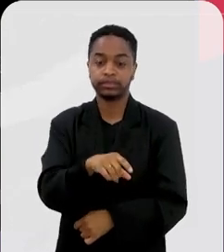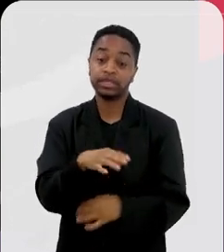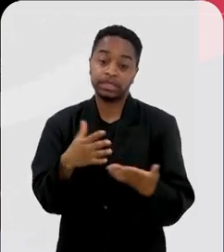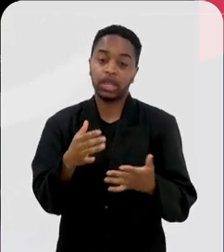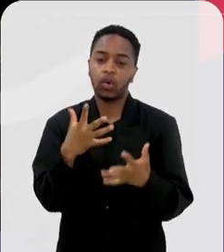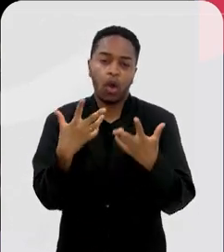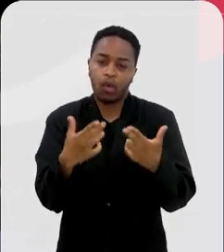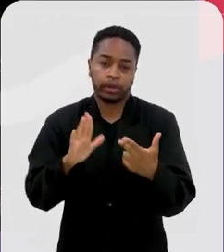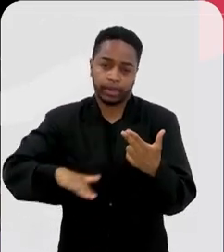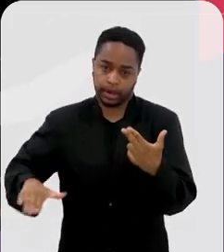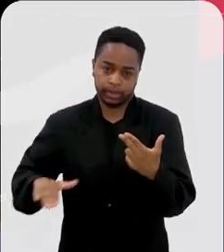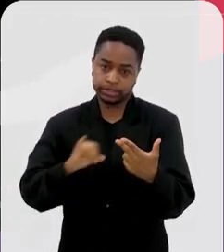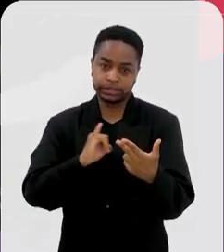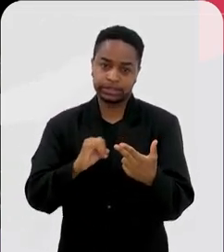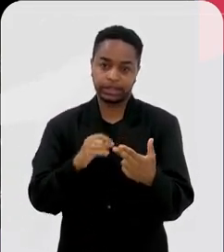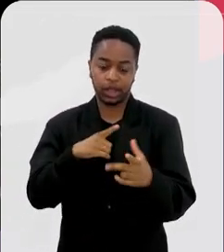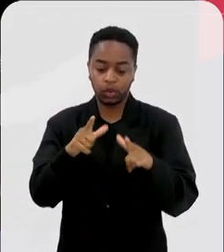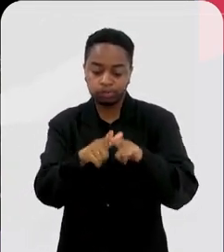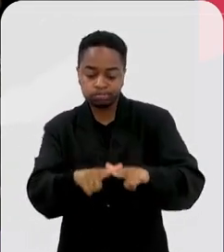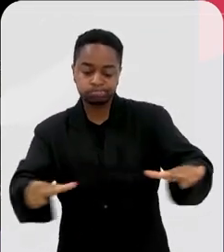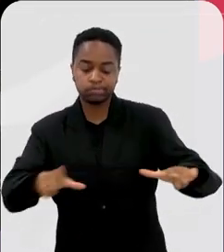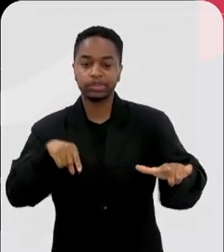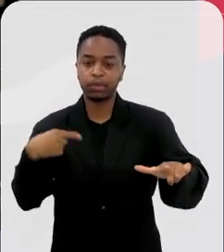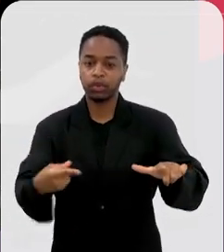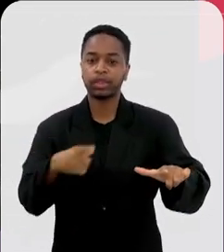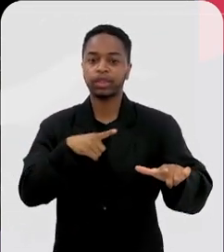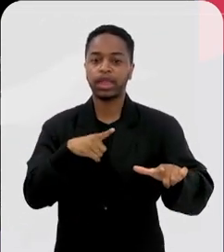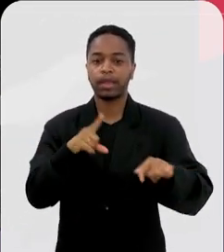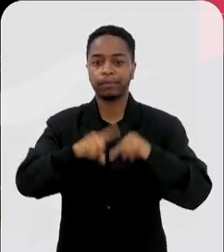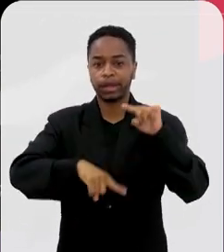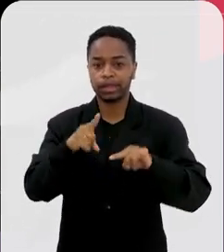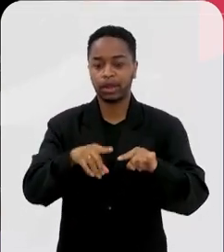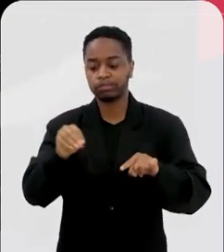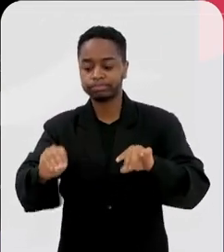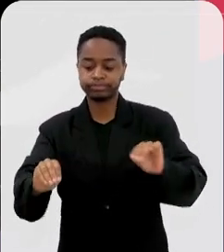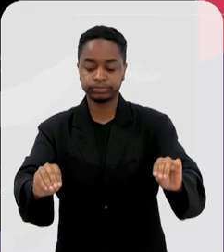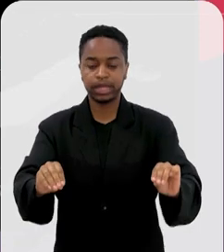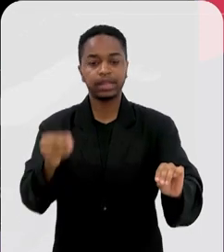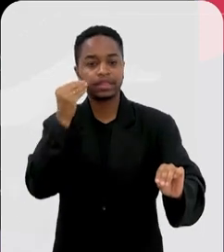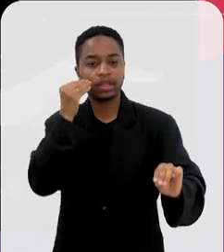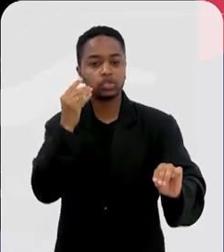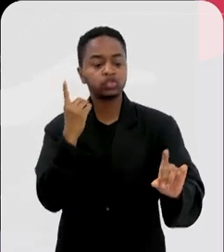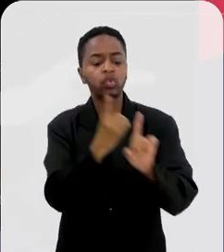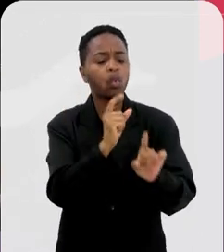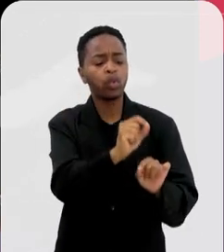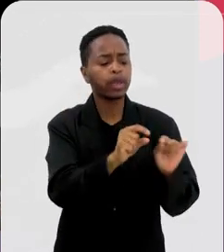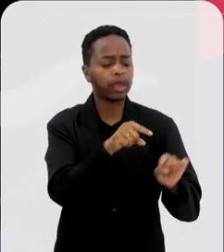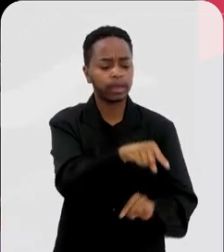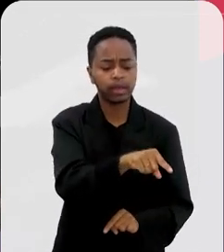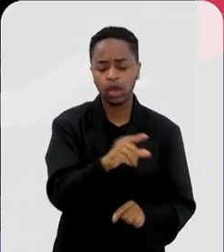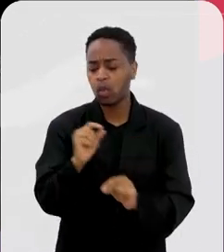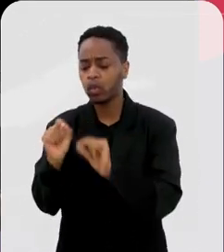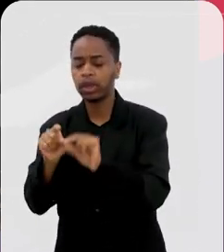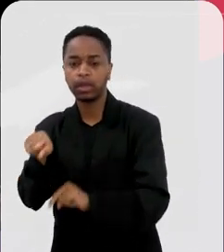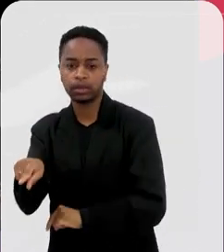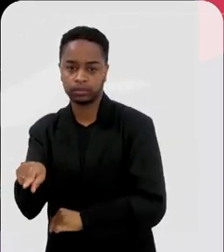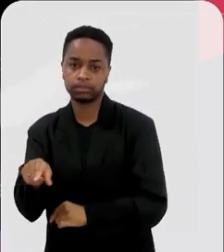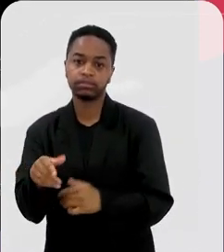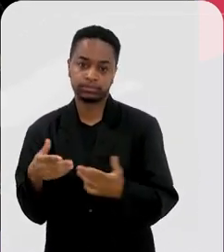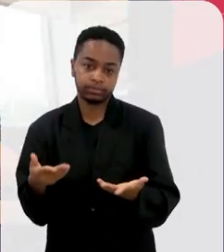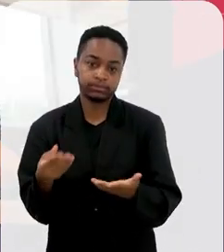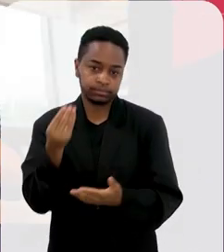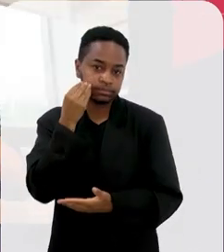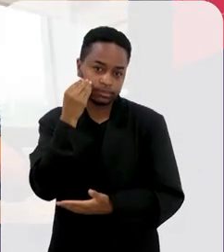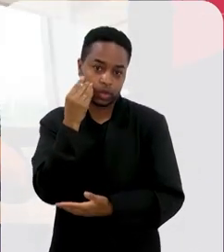depois colocou no mesmo lugar, com dois objetos no meio desse ambiente, desse ambiente ele vai explorar aqueles dois